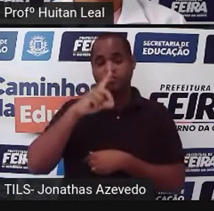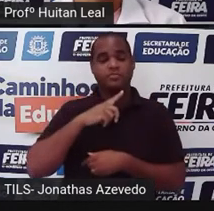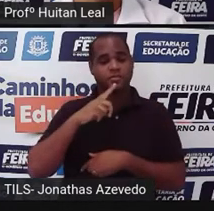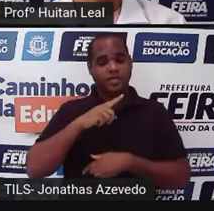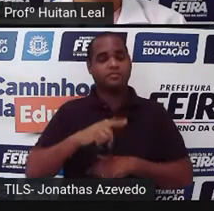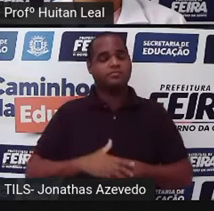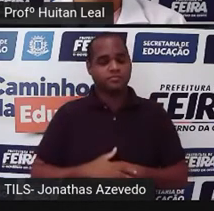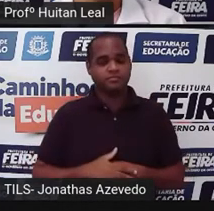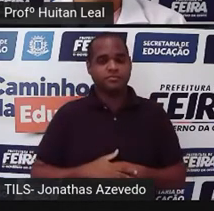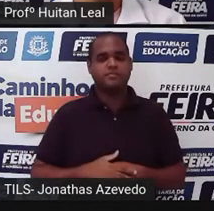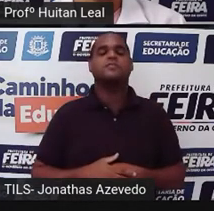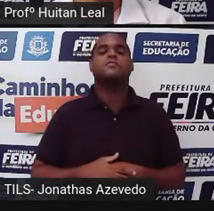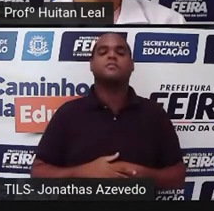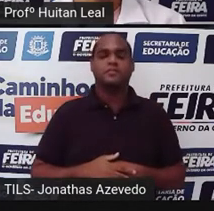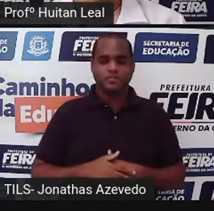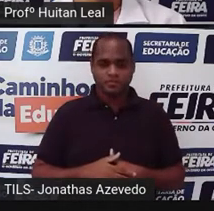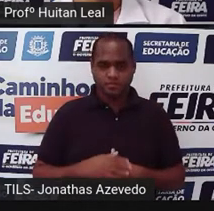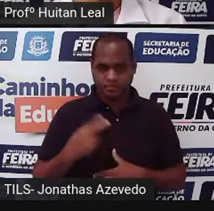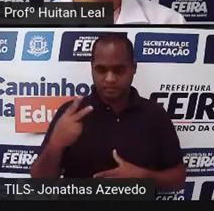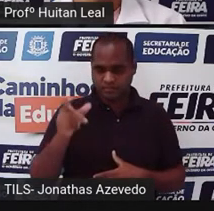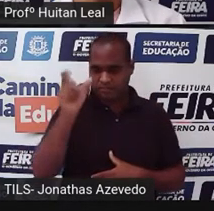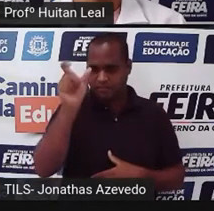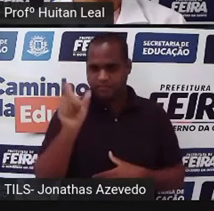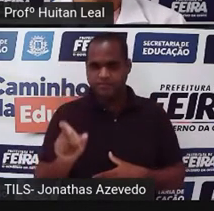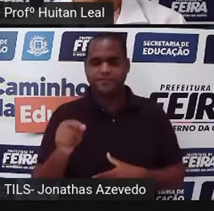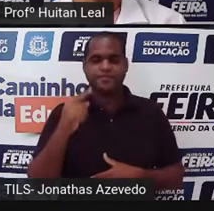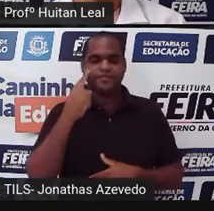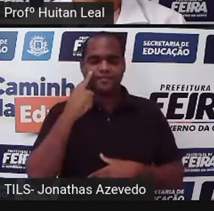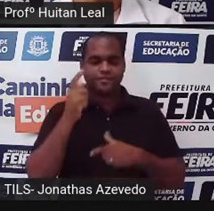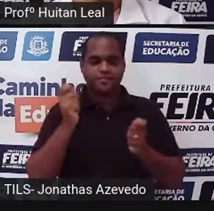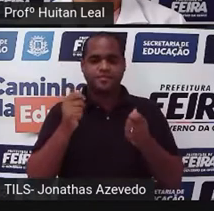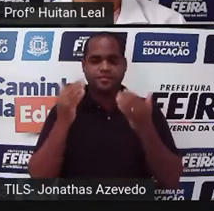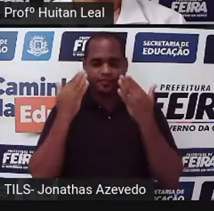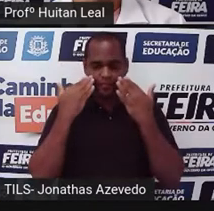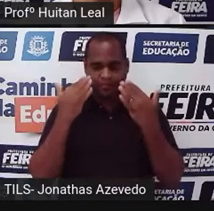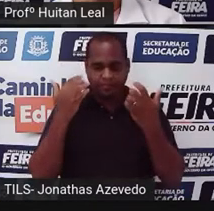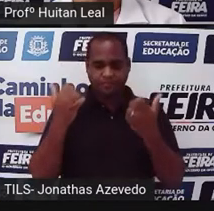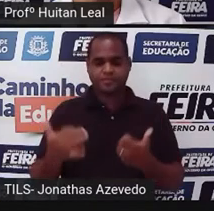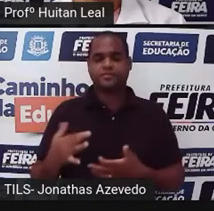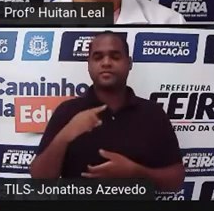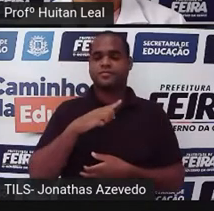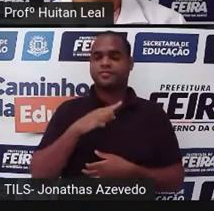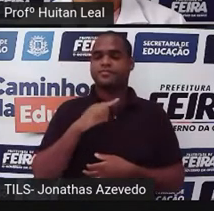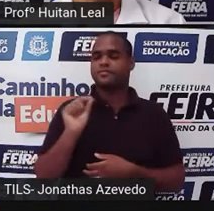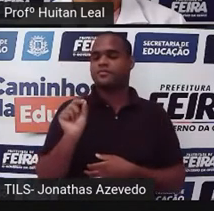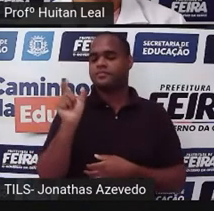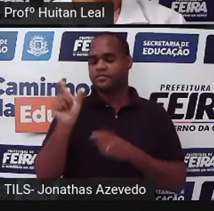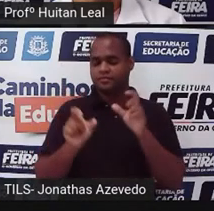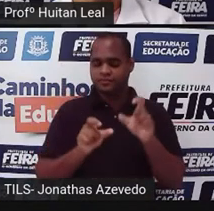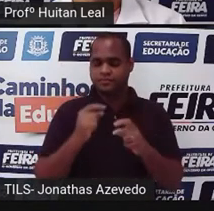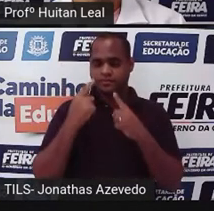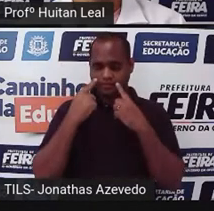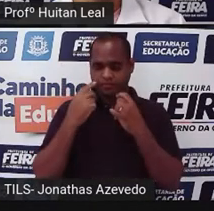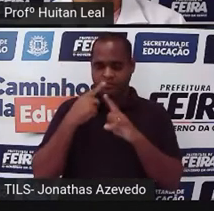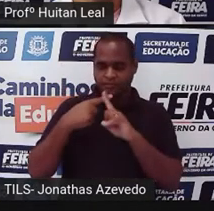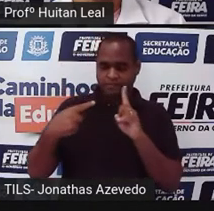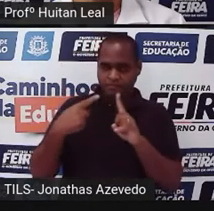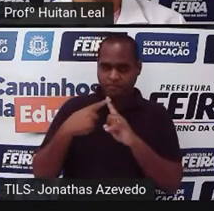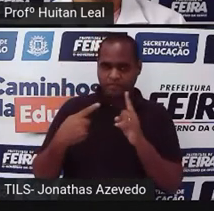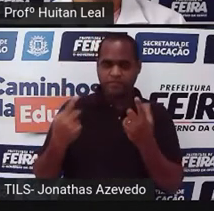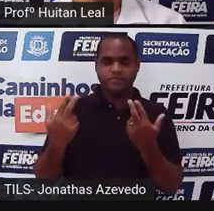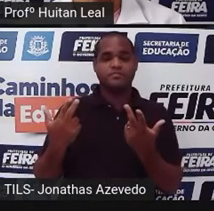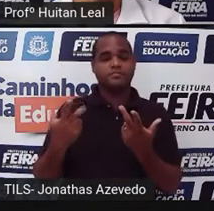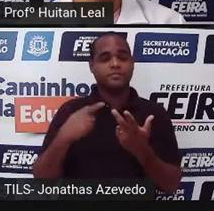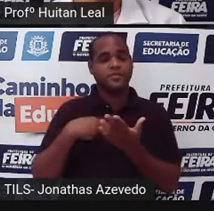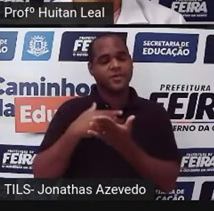Então, quando você faz o seu perfil, quando você está se apresentando, não é? Você diz o que é, a sua aparência, como eu fiz logo no